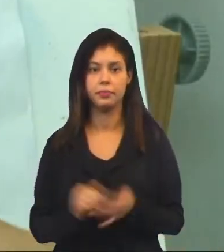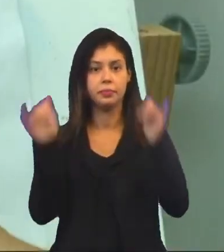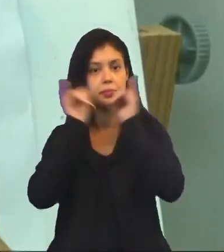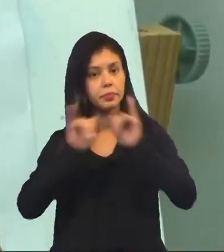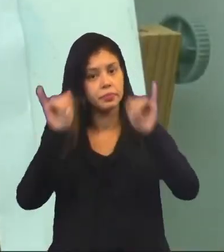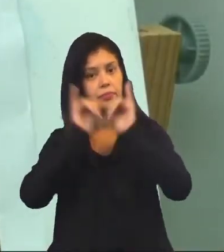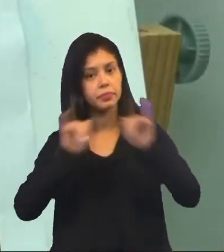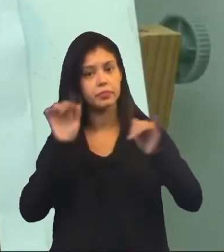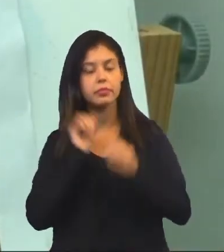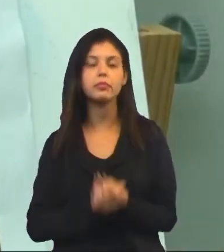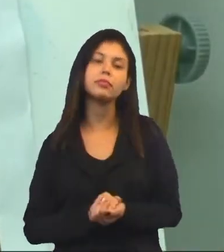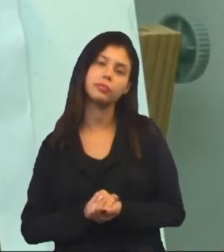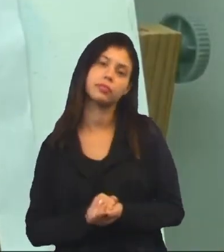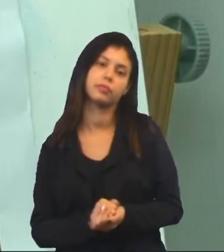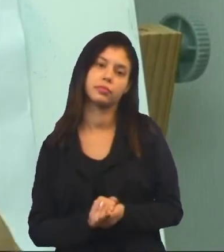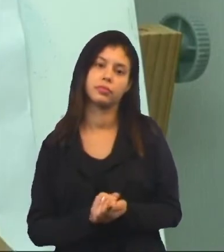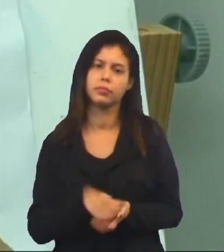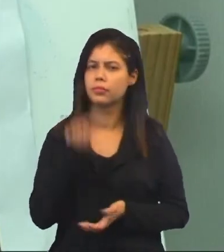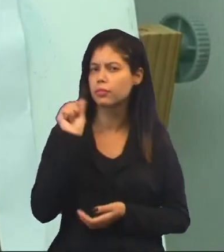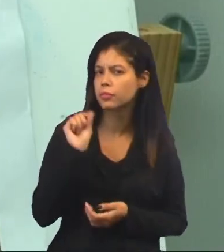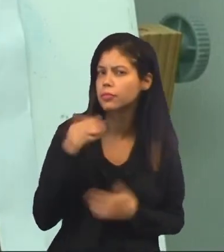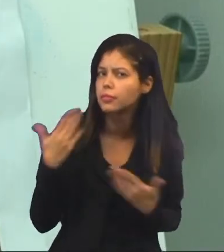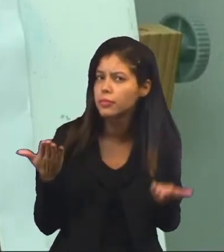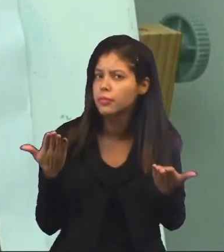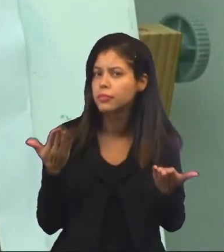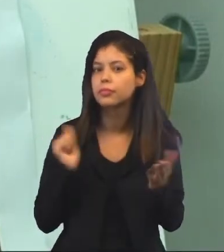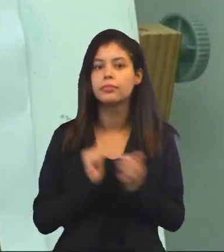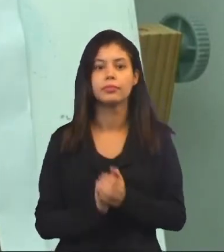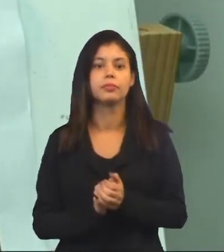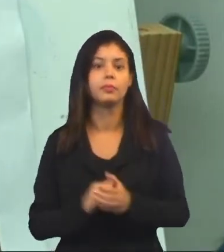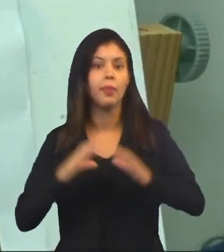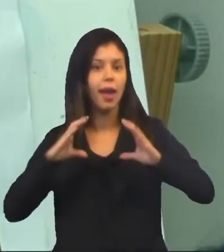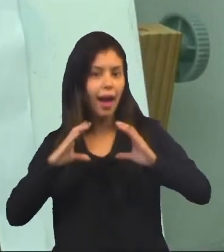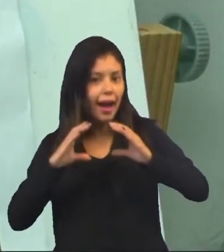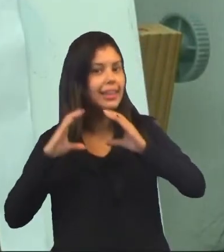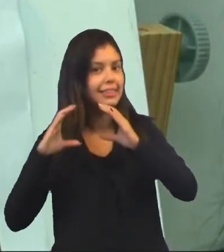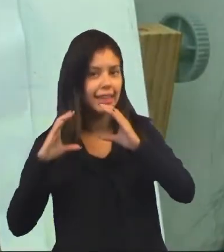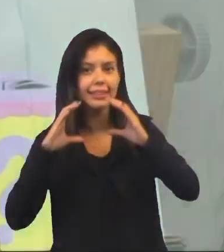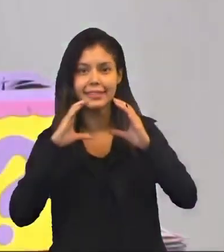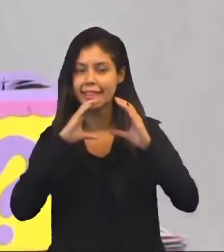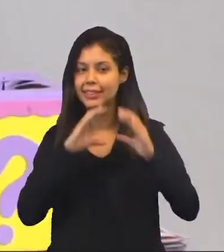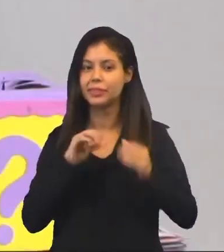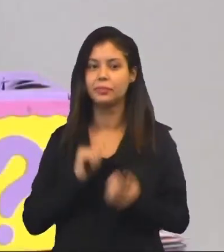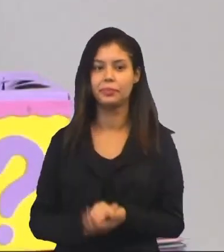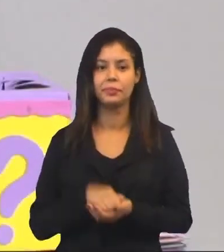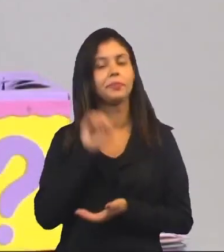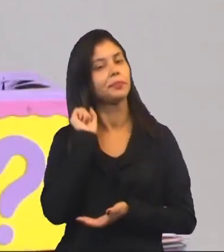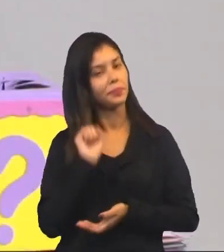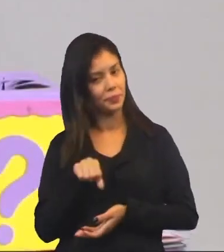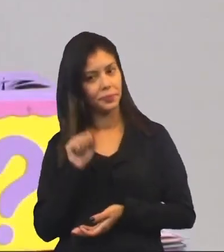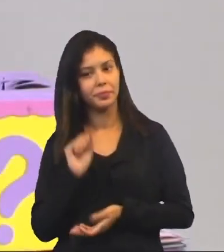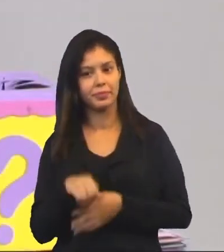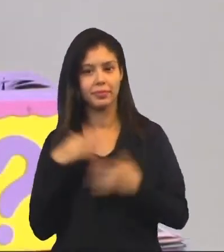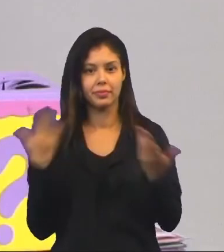propagão, a propaganda de que mesmo? De um hambúrguer. Isso mesmo. E vocês